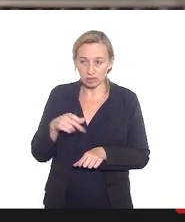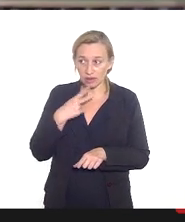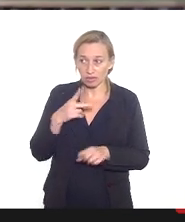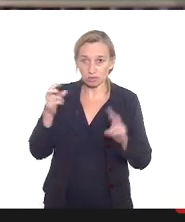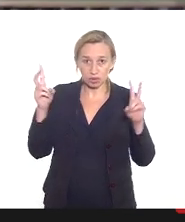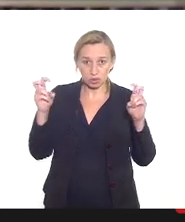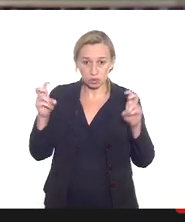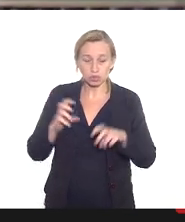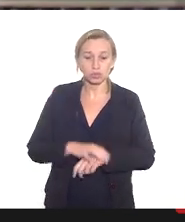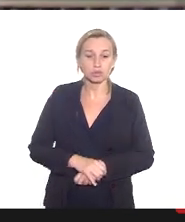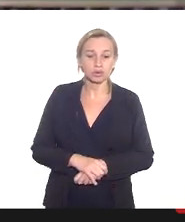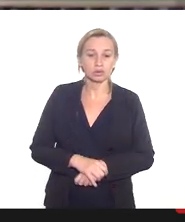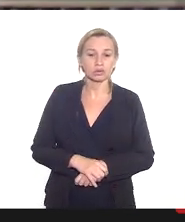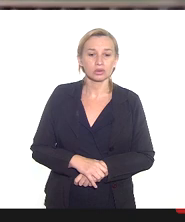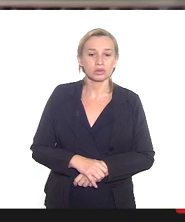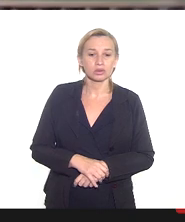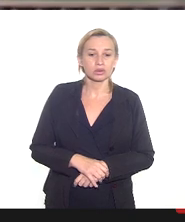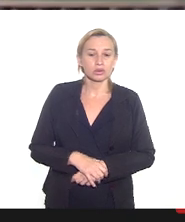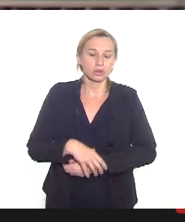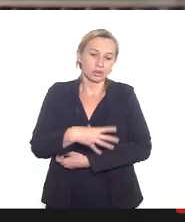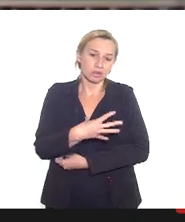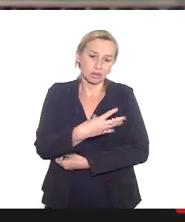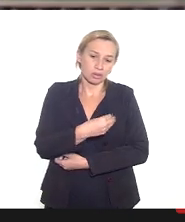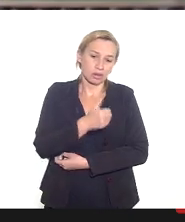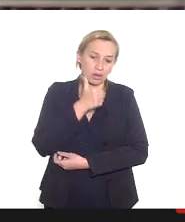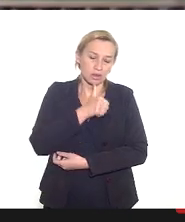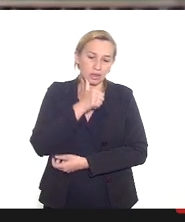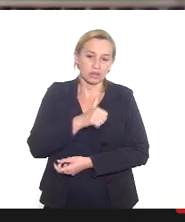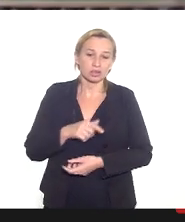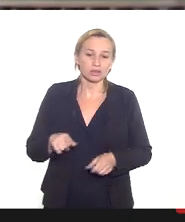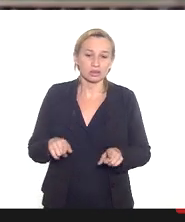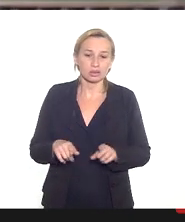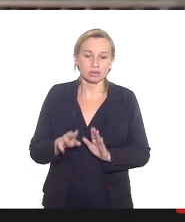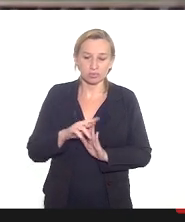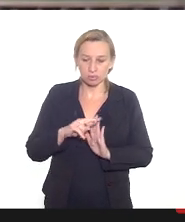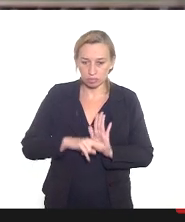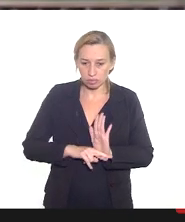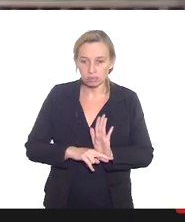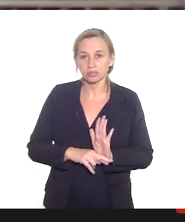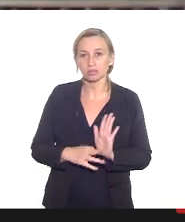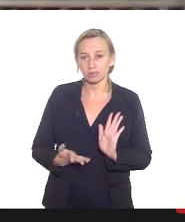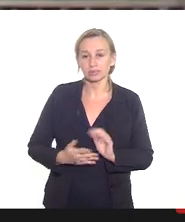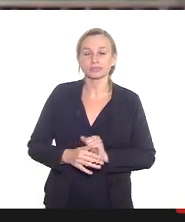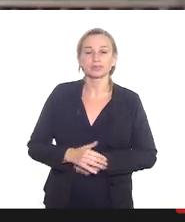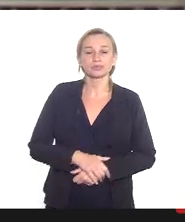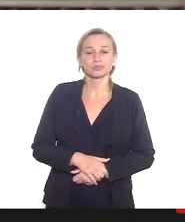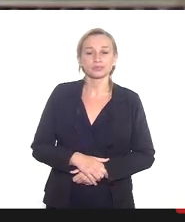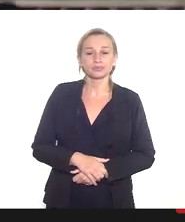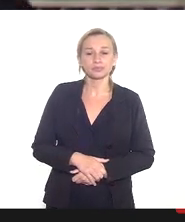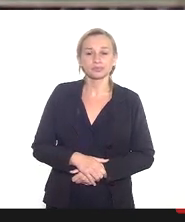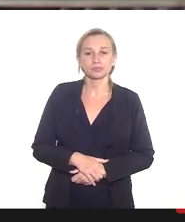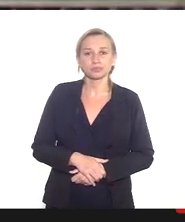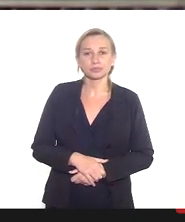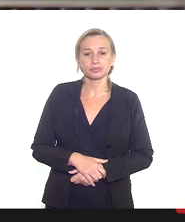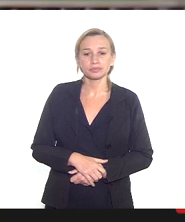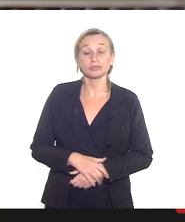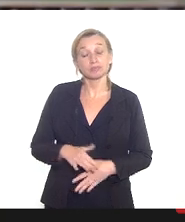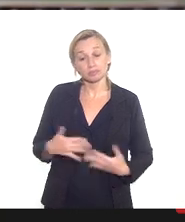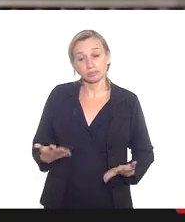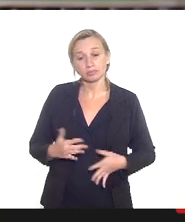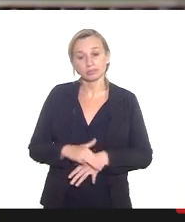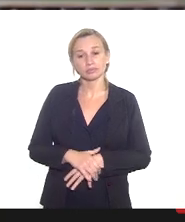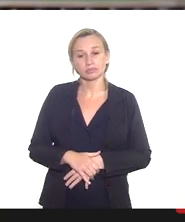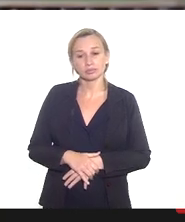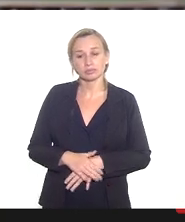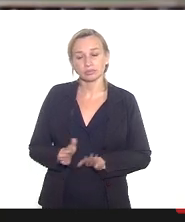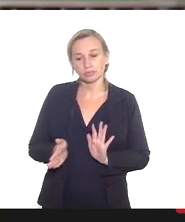das lactantes e dos termos ou que seja o nome né então fica